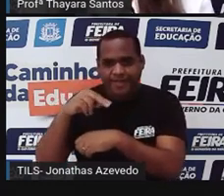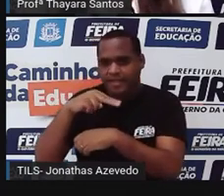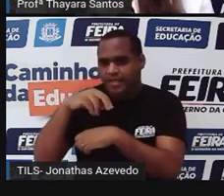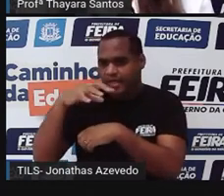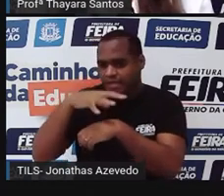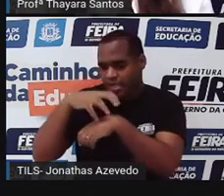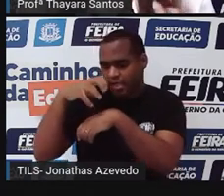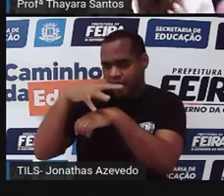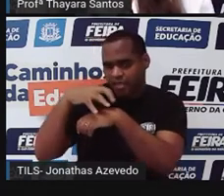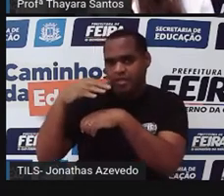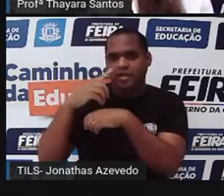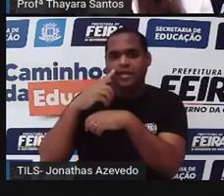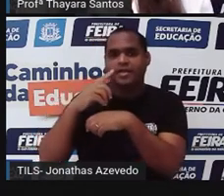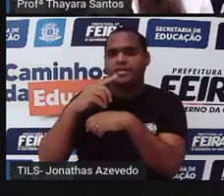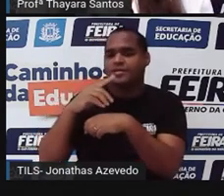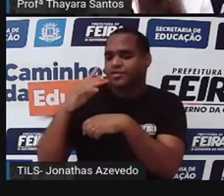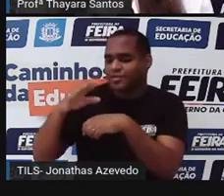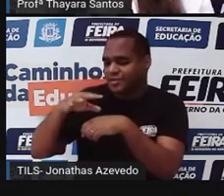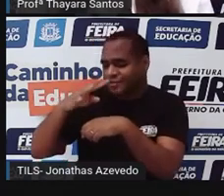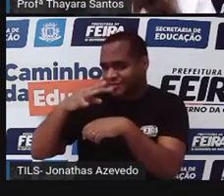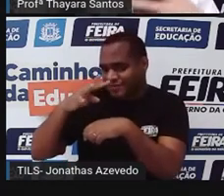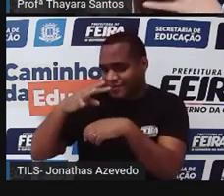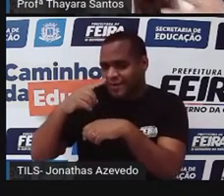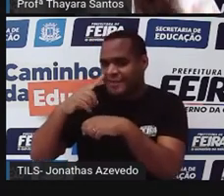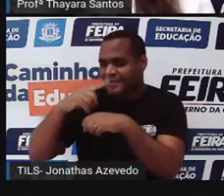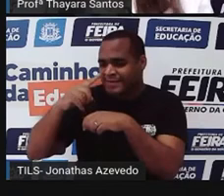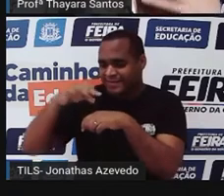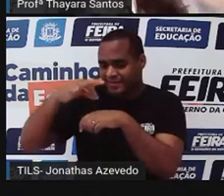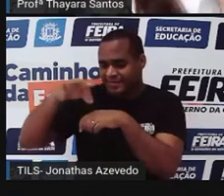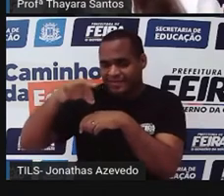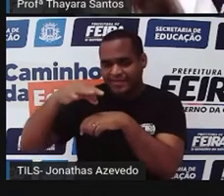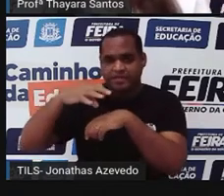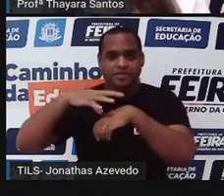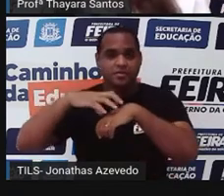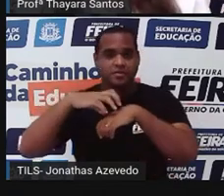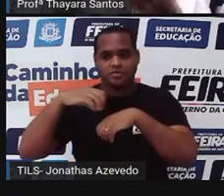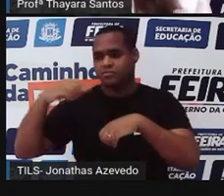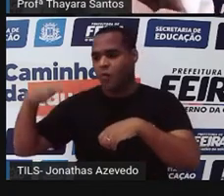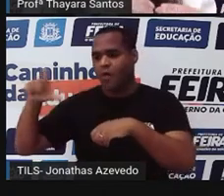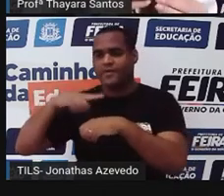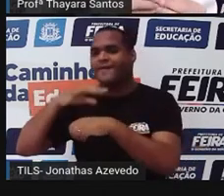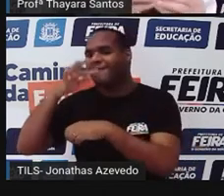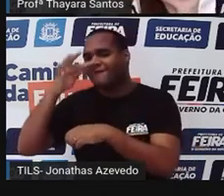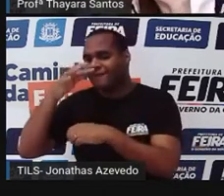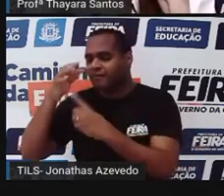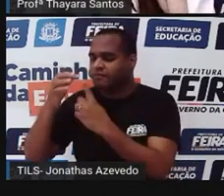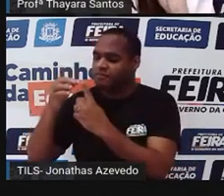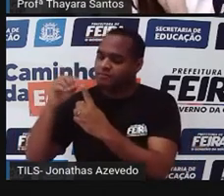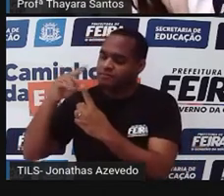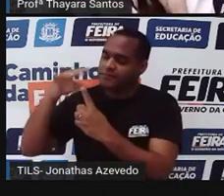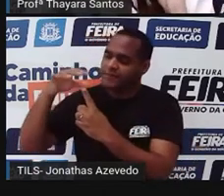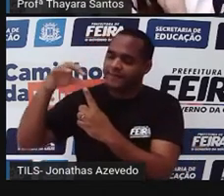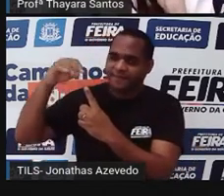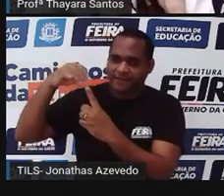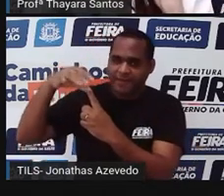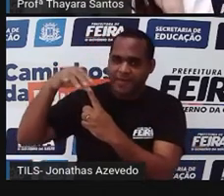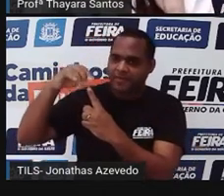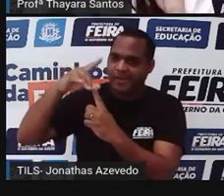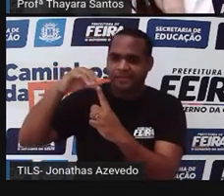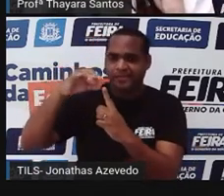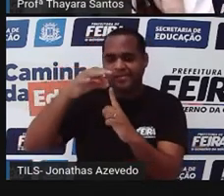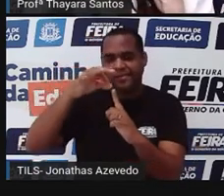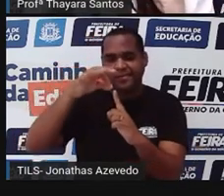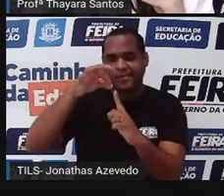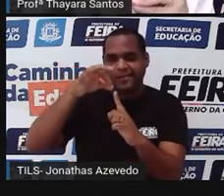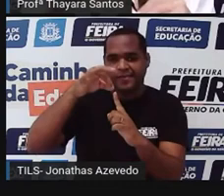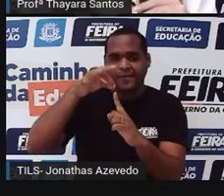lá pegar o néctar, elas se sujam com esse grão de pólen. Quando elas vão lá e pousam numa outra flor, elas levam esse grão de pólen, que está cheio da estrutura do gameta